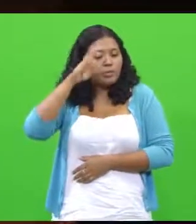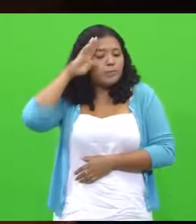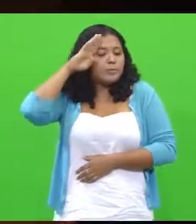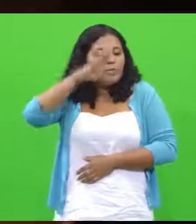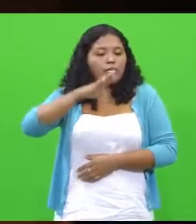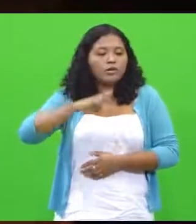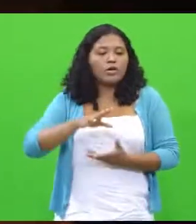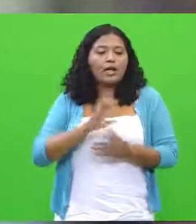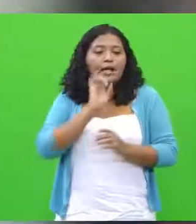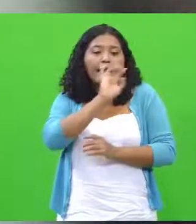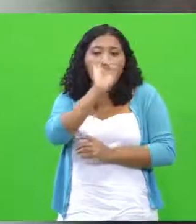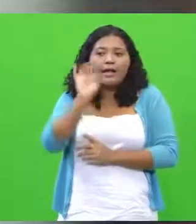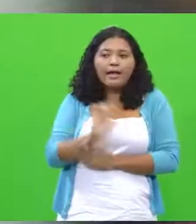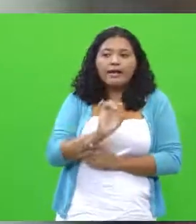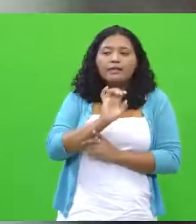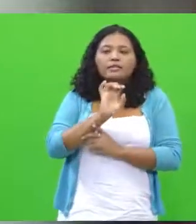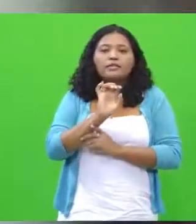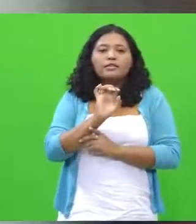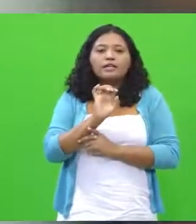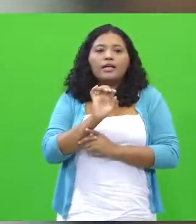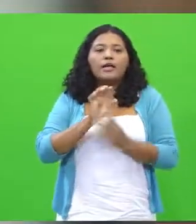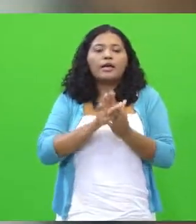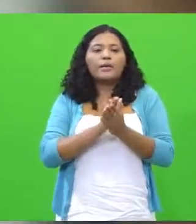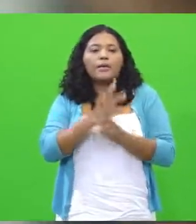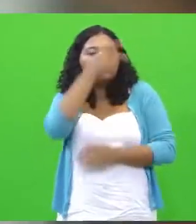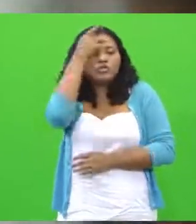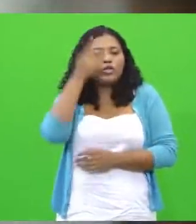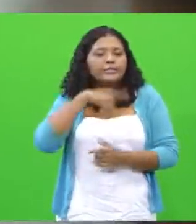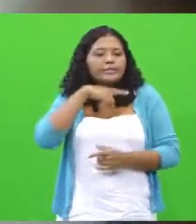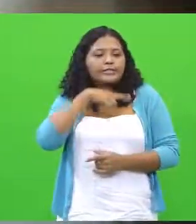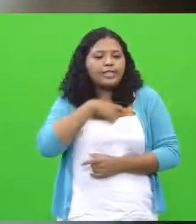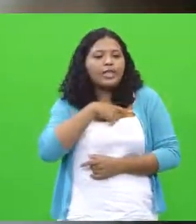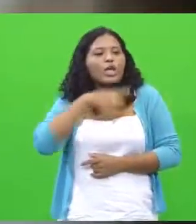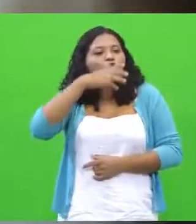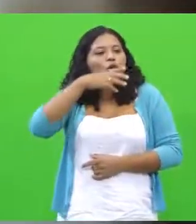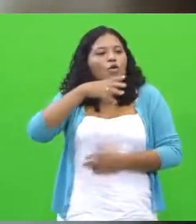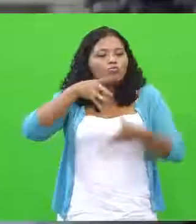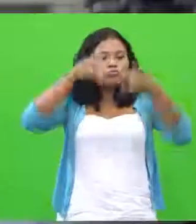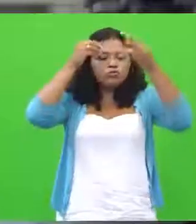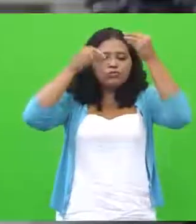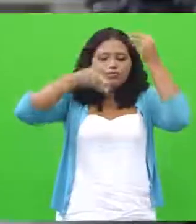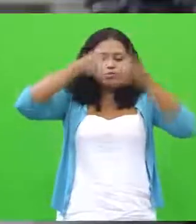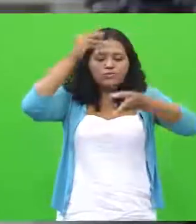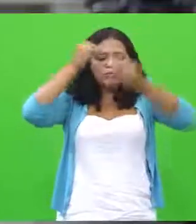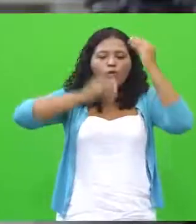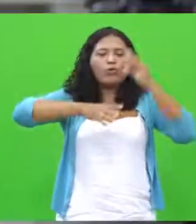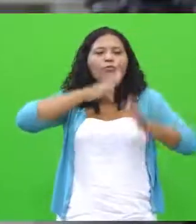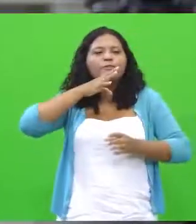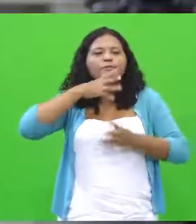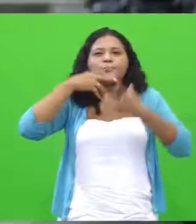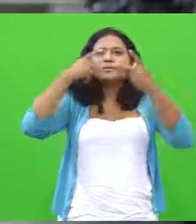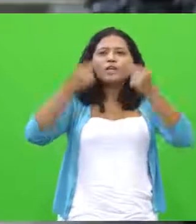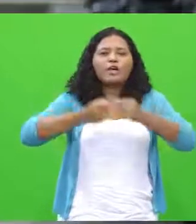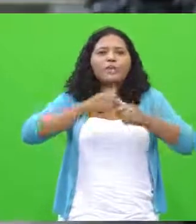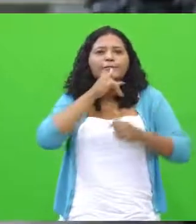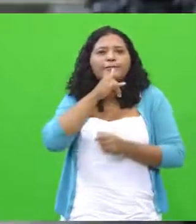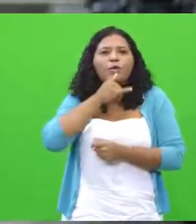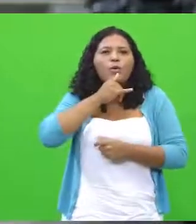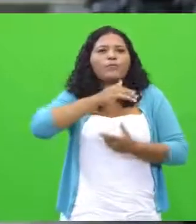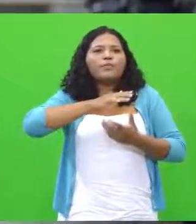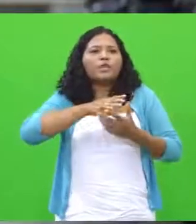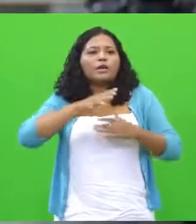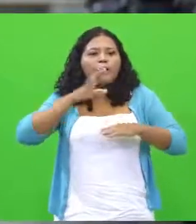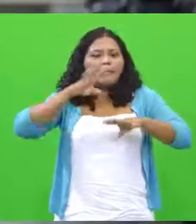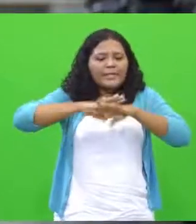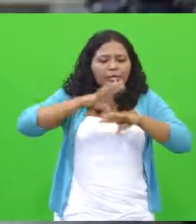Chama-se talento. Às vezes, se você tiver muito conhecimento, se você é uma fera em matemática, uma fera em filosofia, uma fera em português,